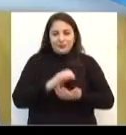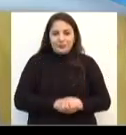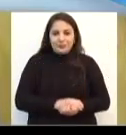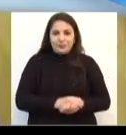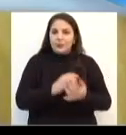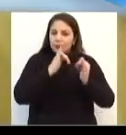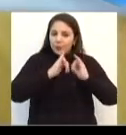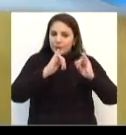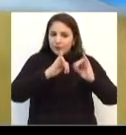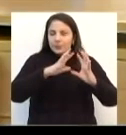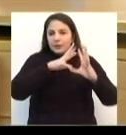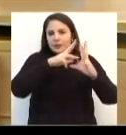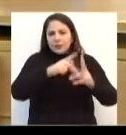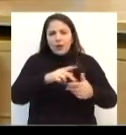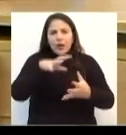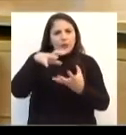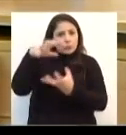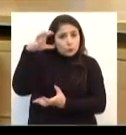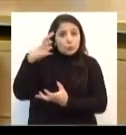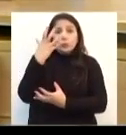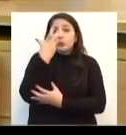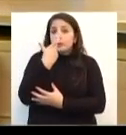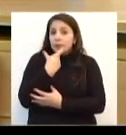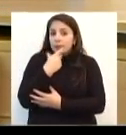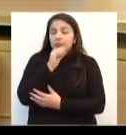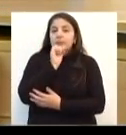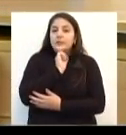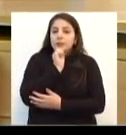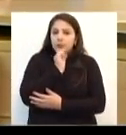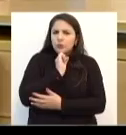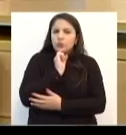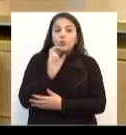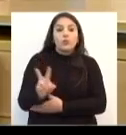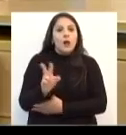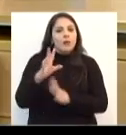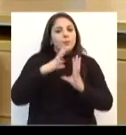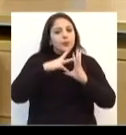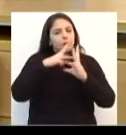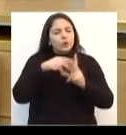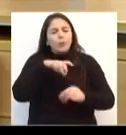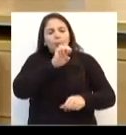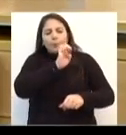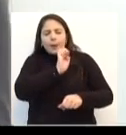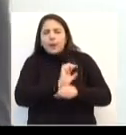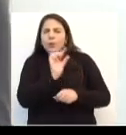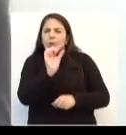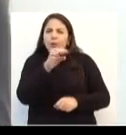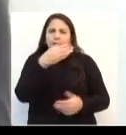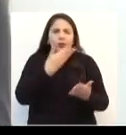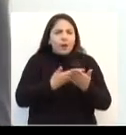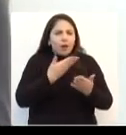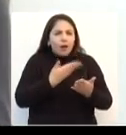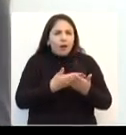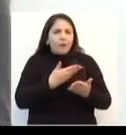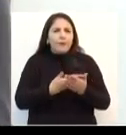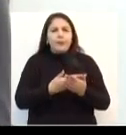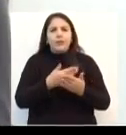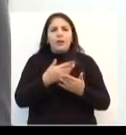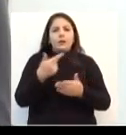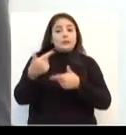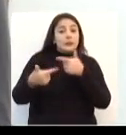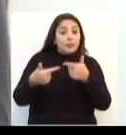E aí, vale pra todo mundo, adulto, criança, idoso, vale pra todos parar um pouquinho a aula, o trabalho,